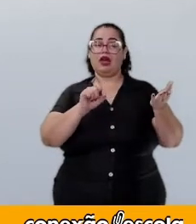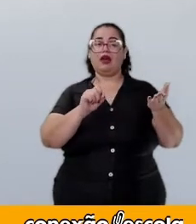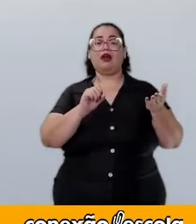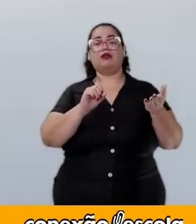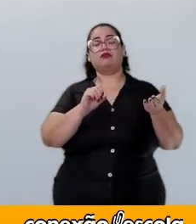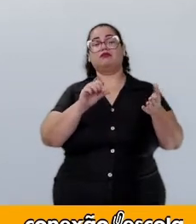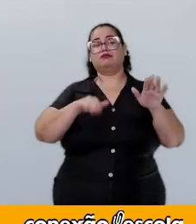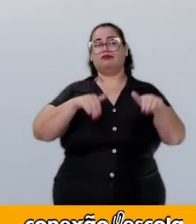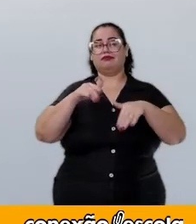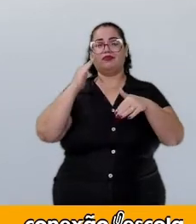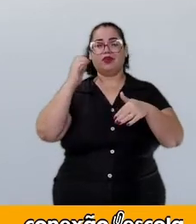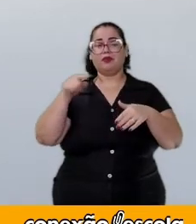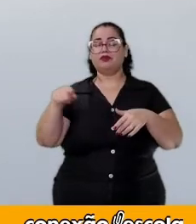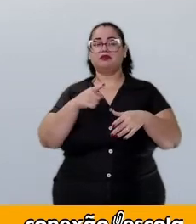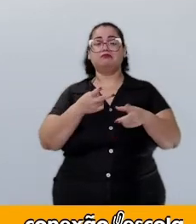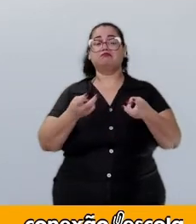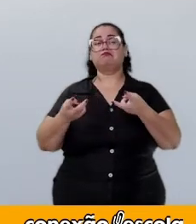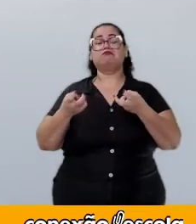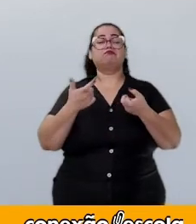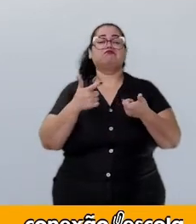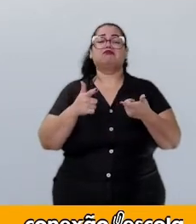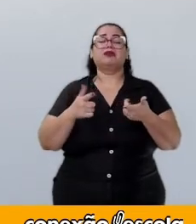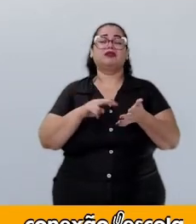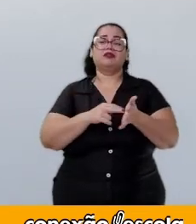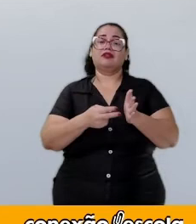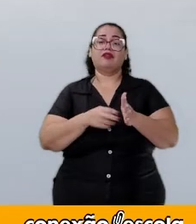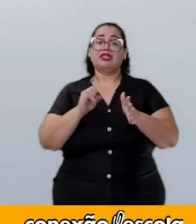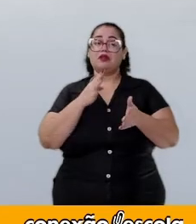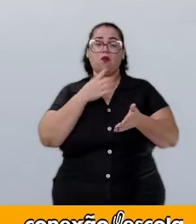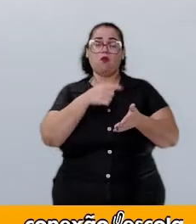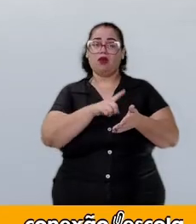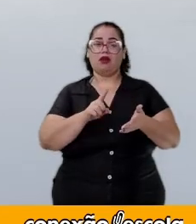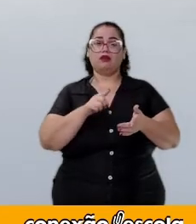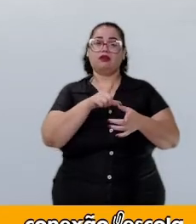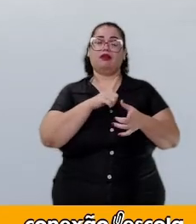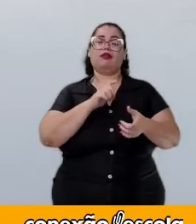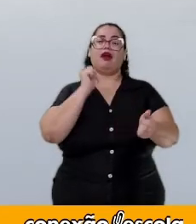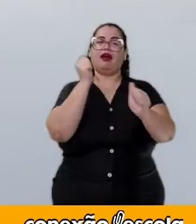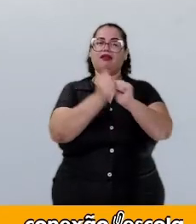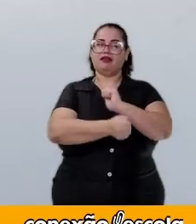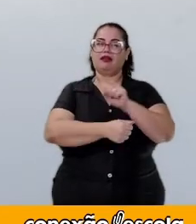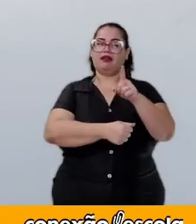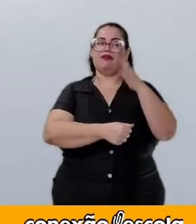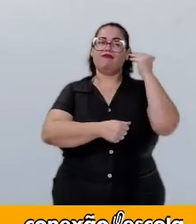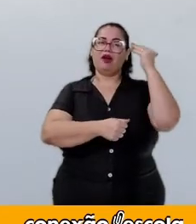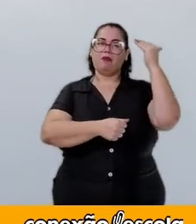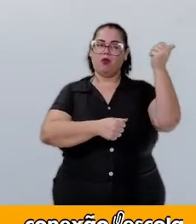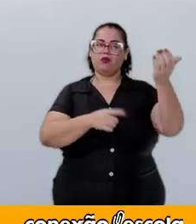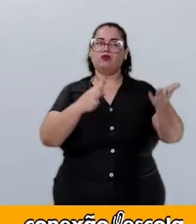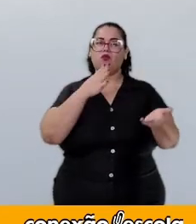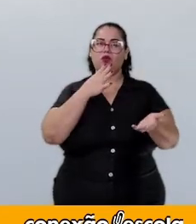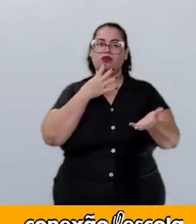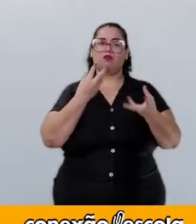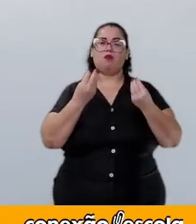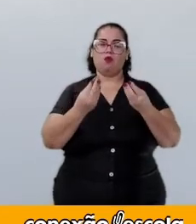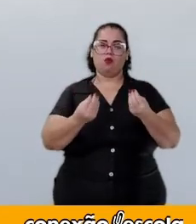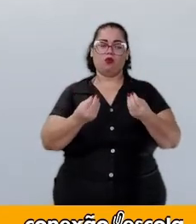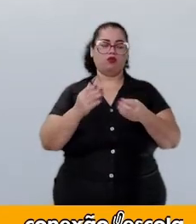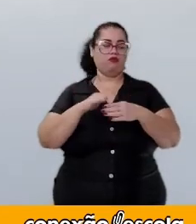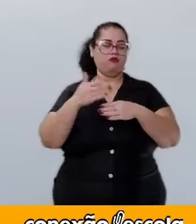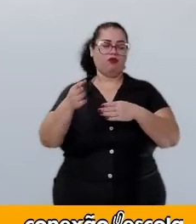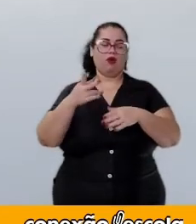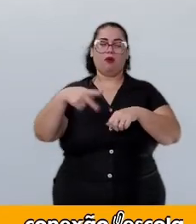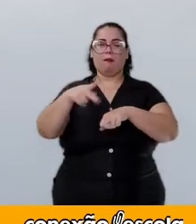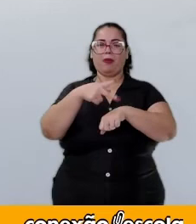não trará muito sentido. Só que, como são atletas muito conhecidos, inclusive fora do